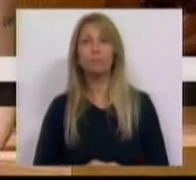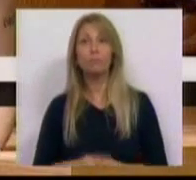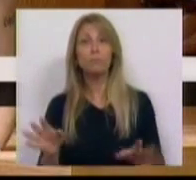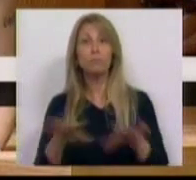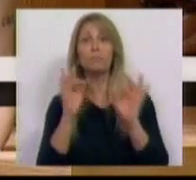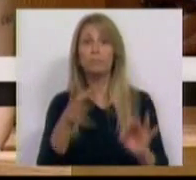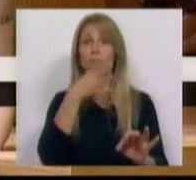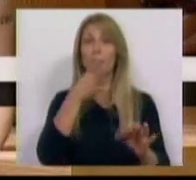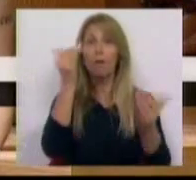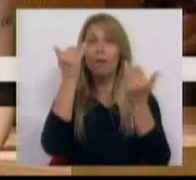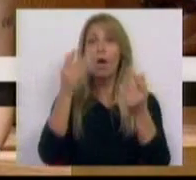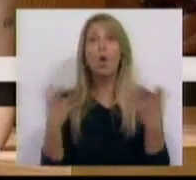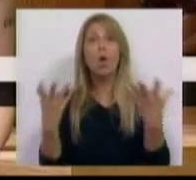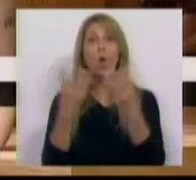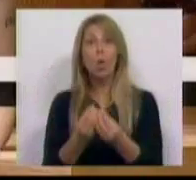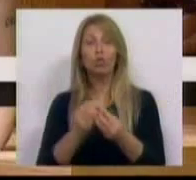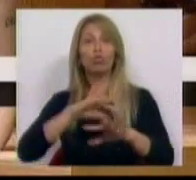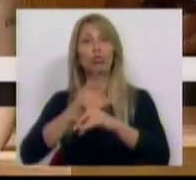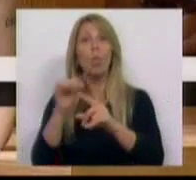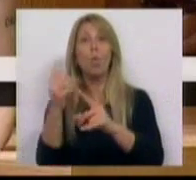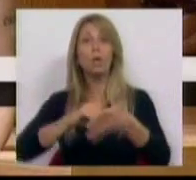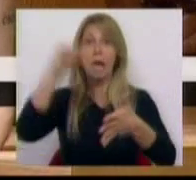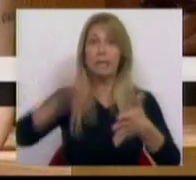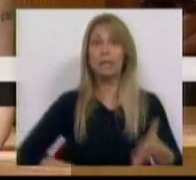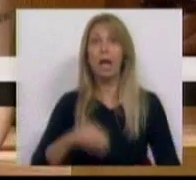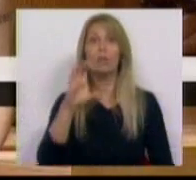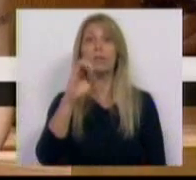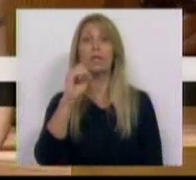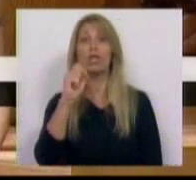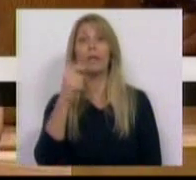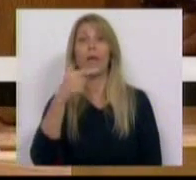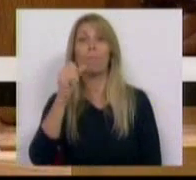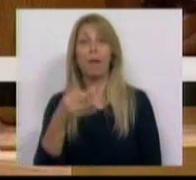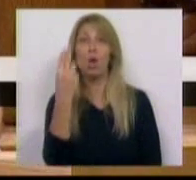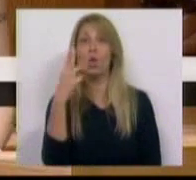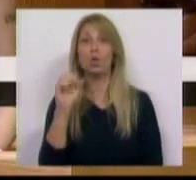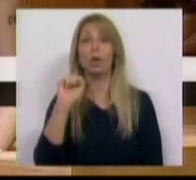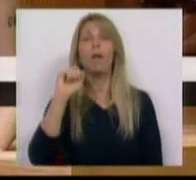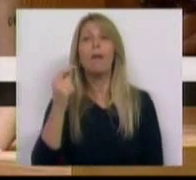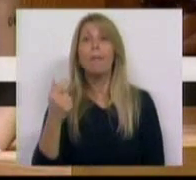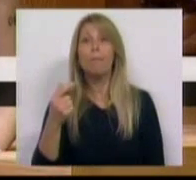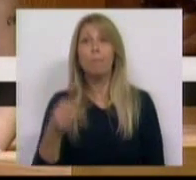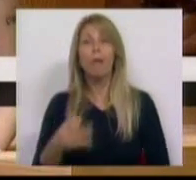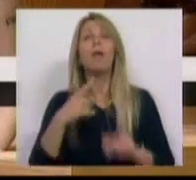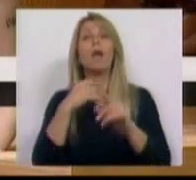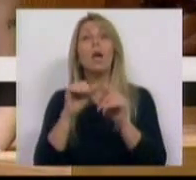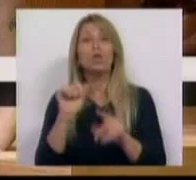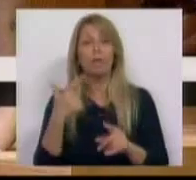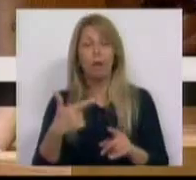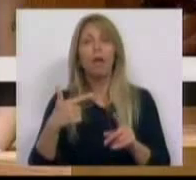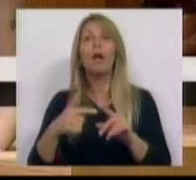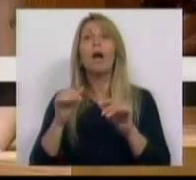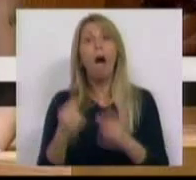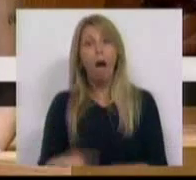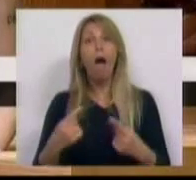comunicado conjunto assinado, entre outros, pela UGT e pela CGTP, há um consenso alargado em Portugal sobre o facto de existir forte